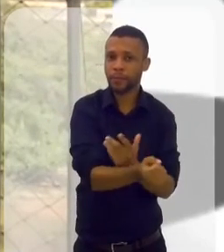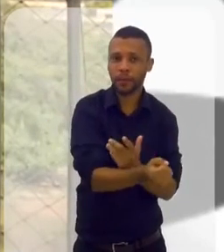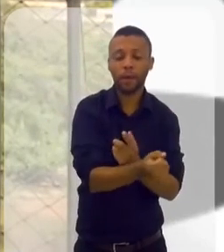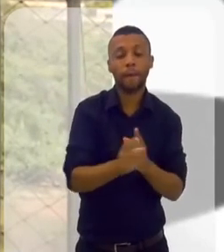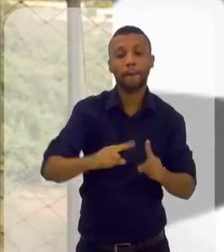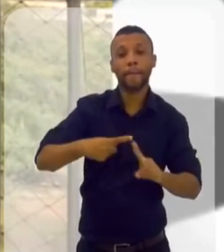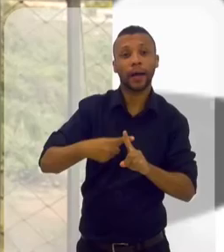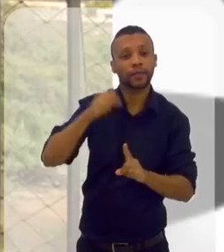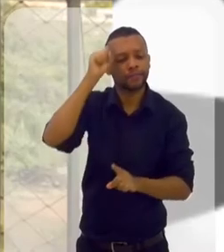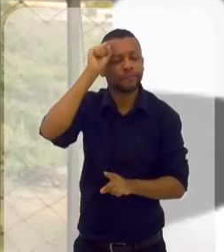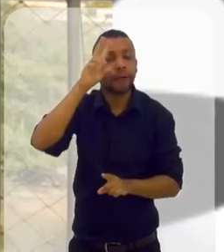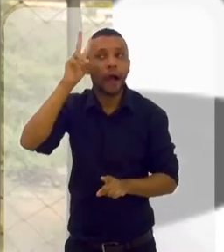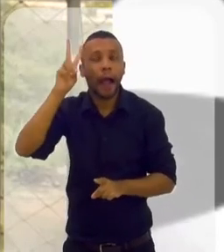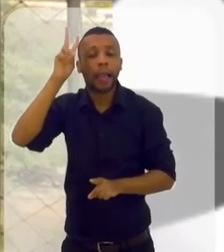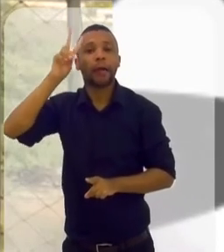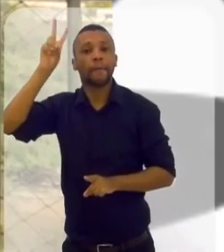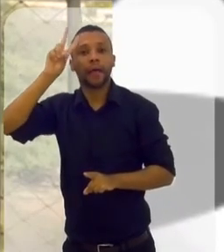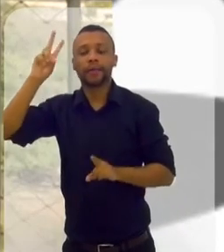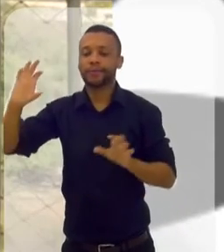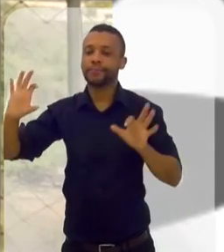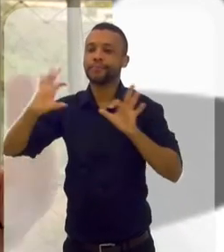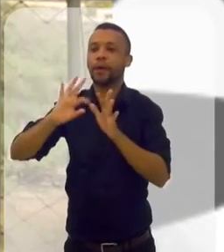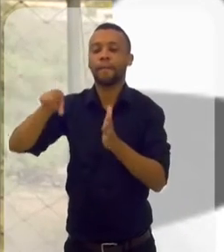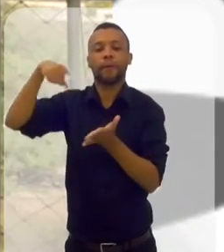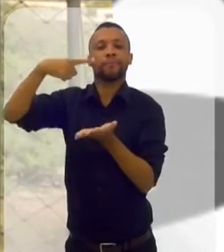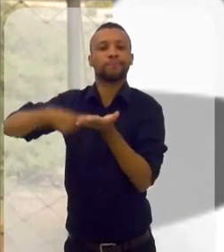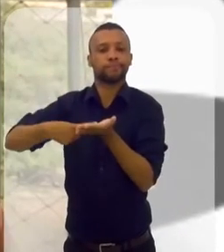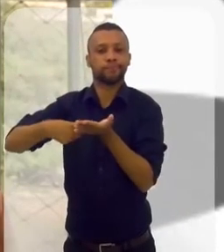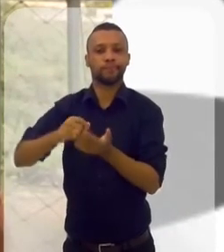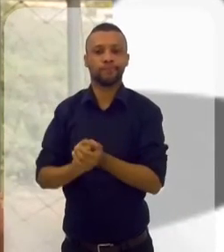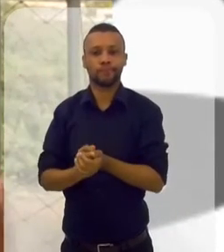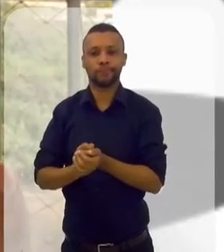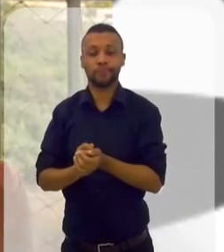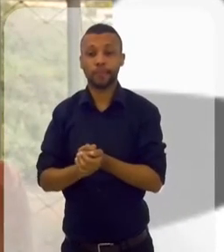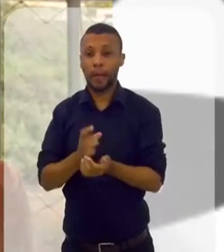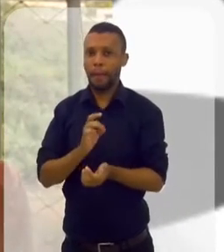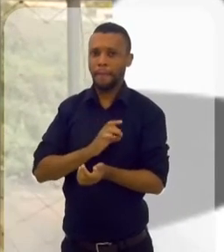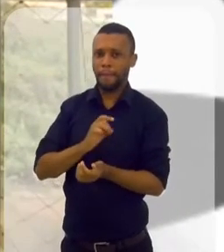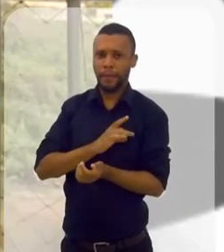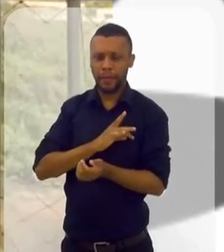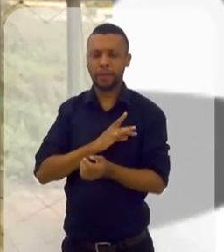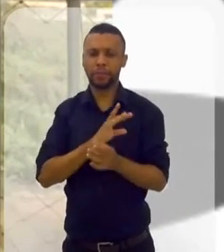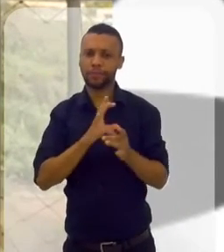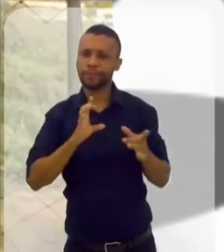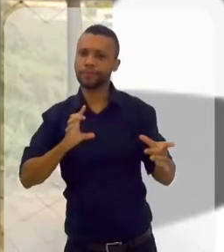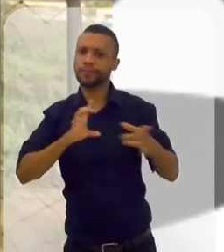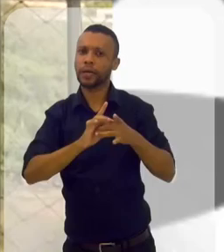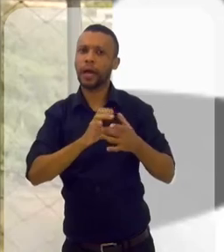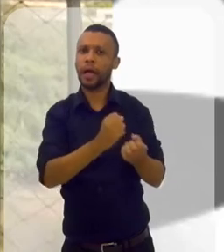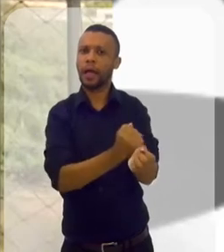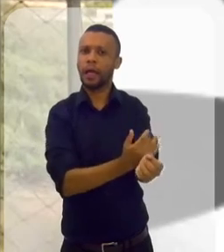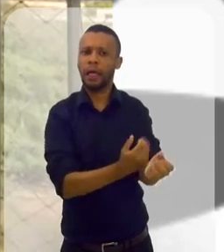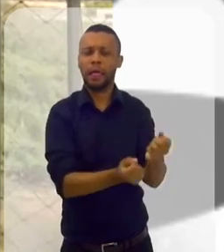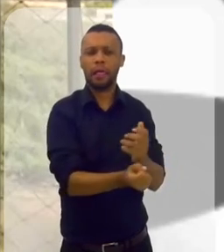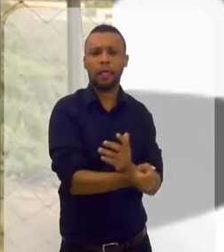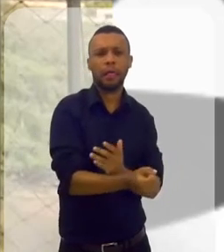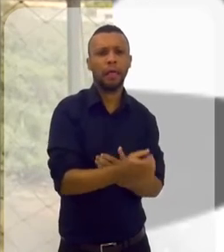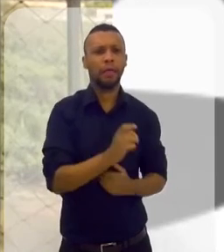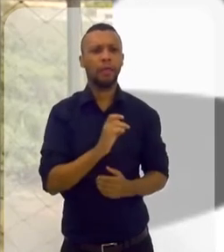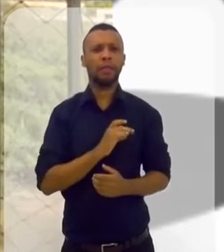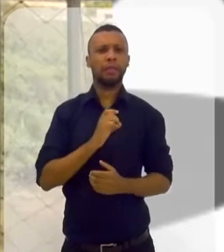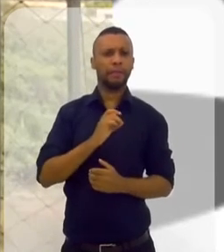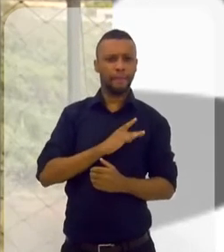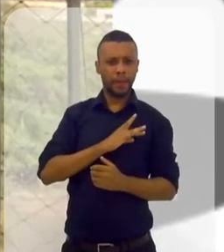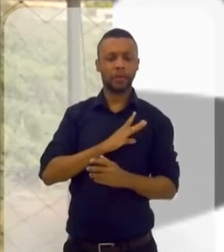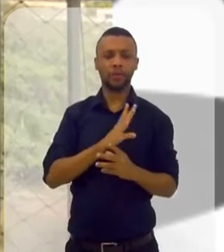mais uma memória gera uma programação. Então para eu achar a programação, eu preciso achar a emoção. Medo? Então eu vou buscar na dinoterapia esse medo. Eu